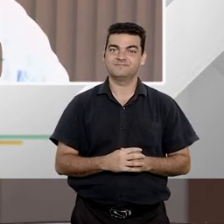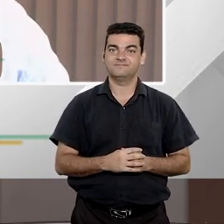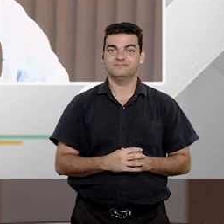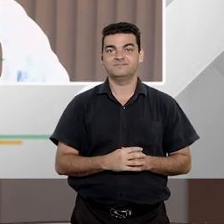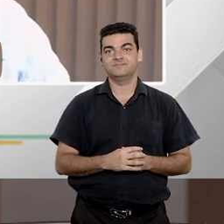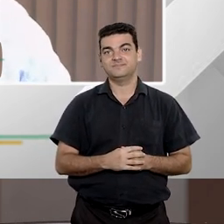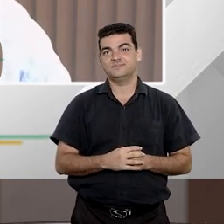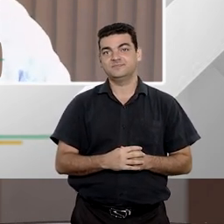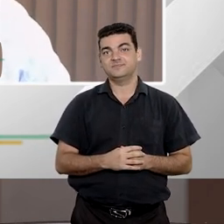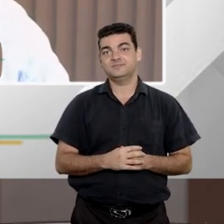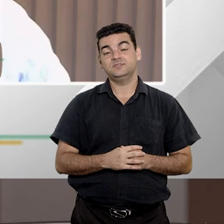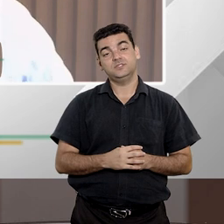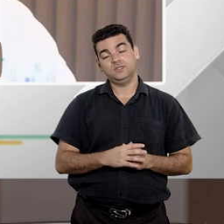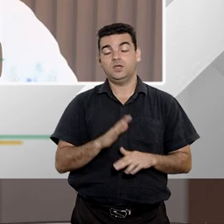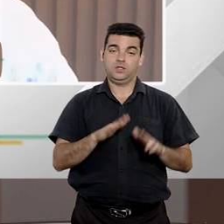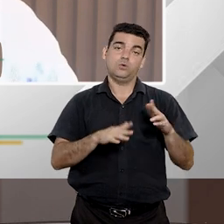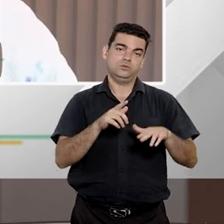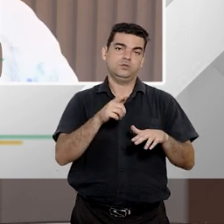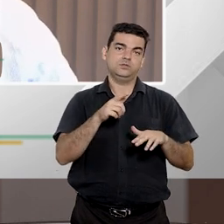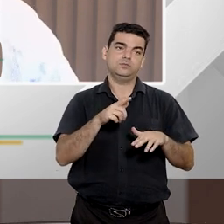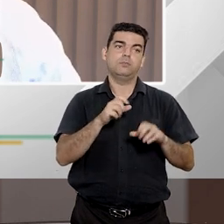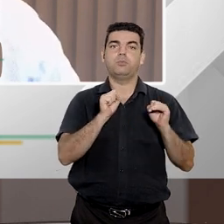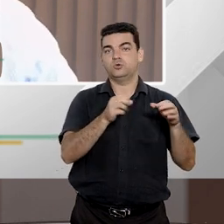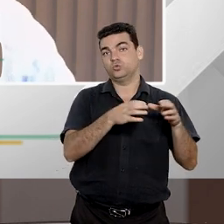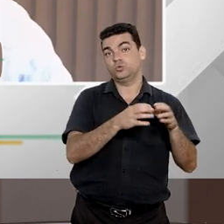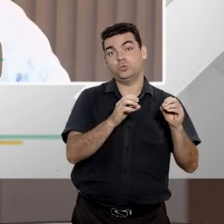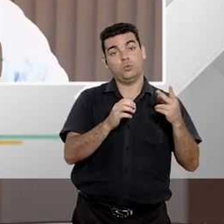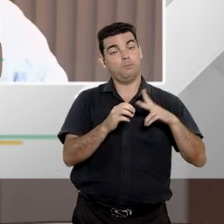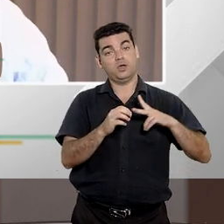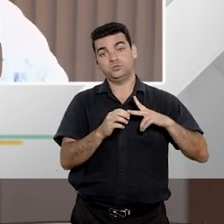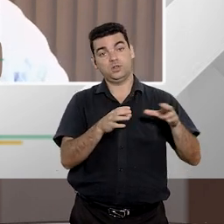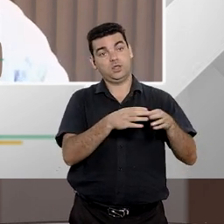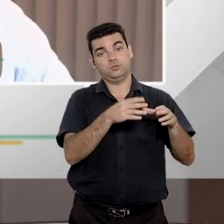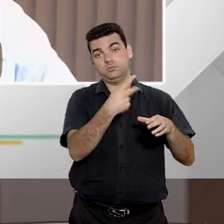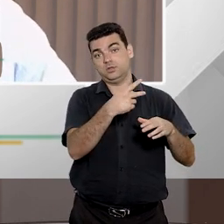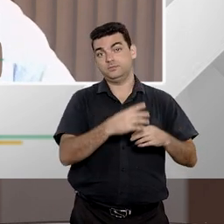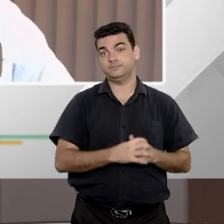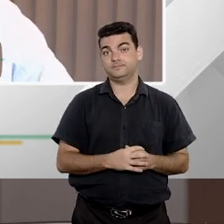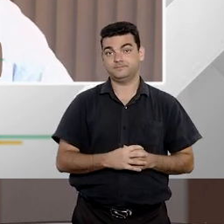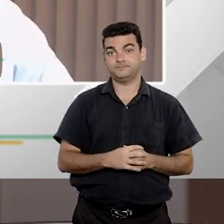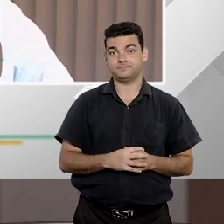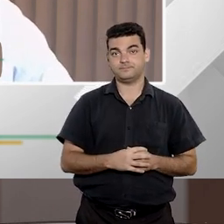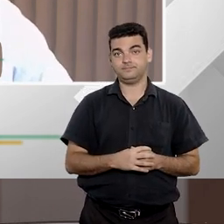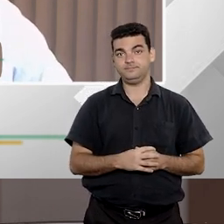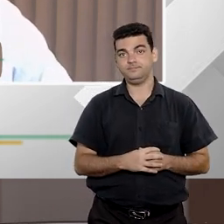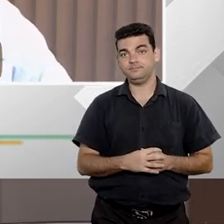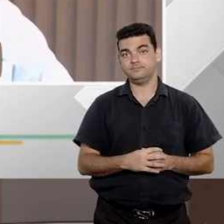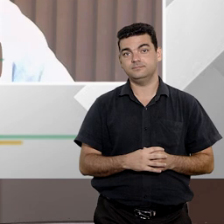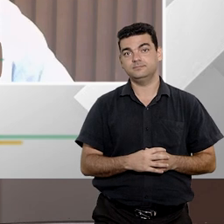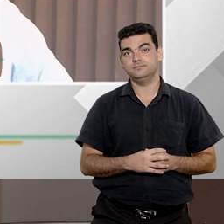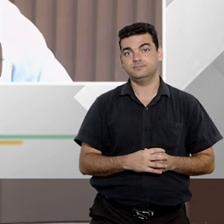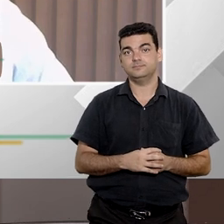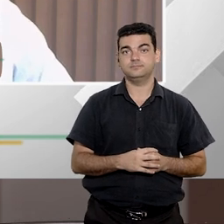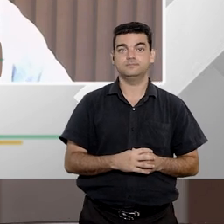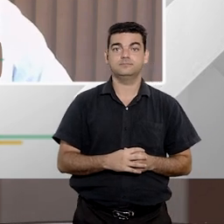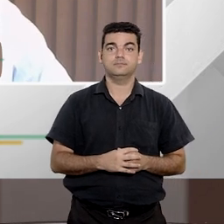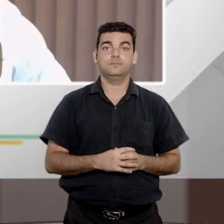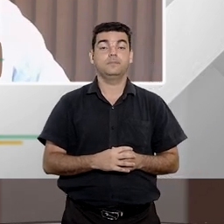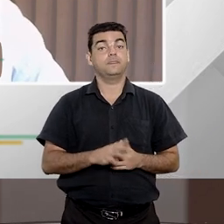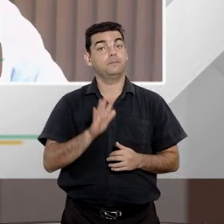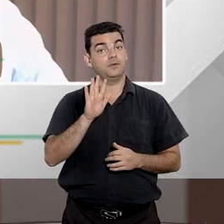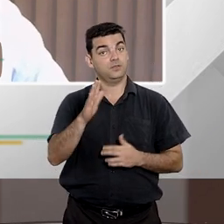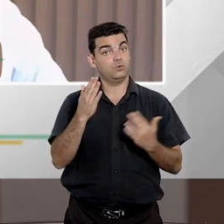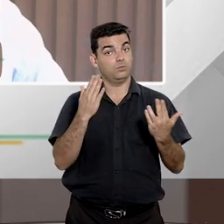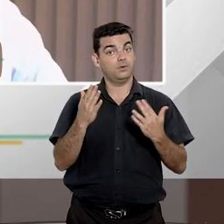depender da circunstância, dos interesses difusos daquela determinada comunidade. Nesse ponto, eu levo em